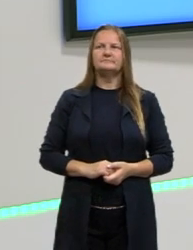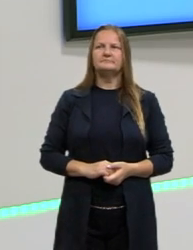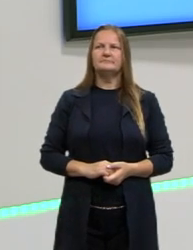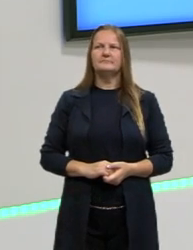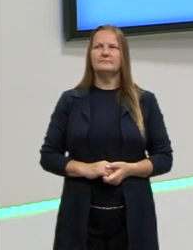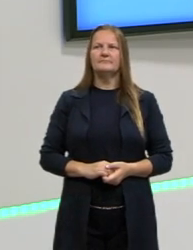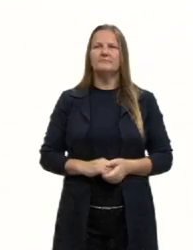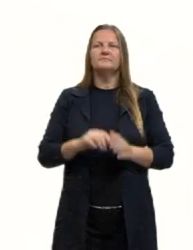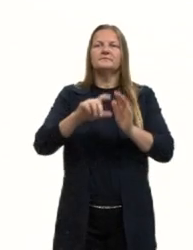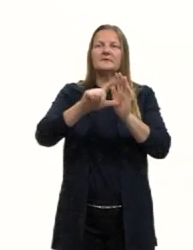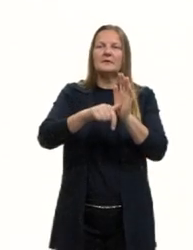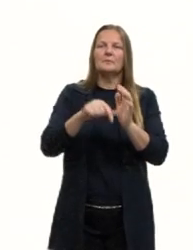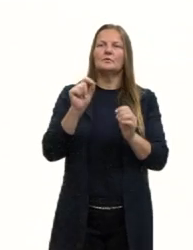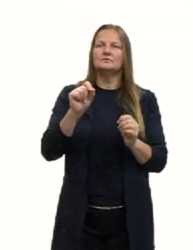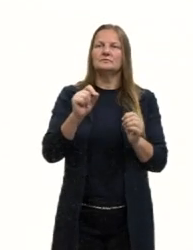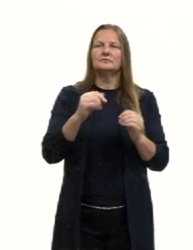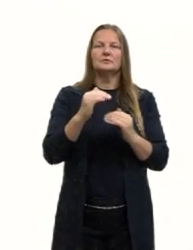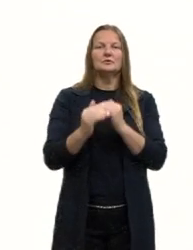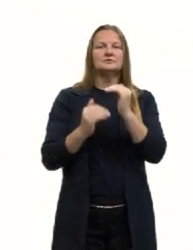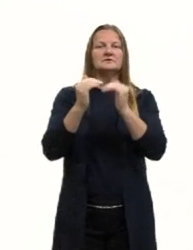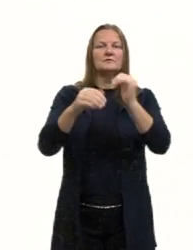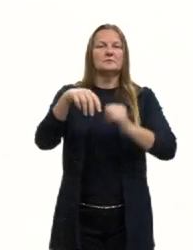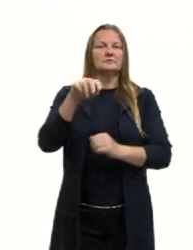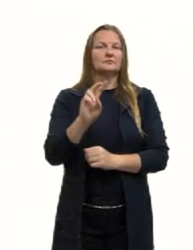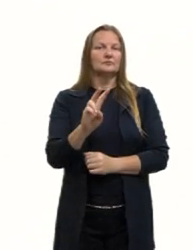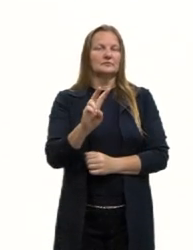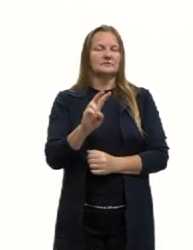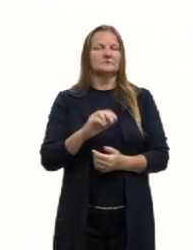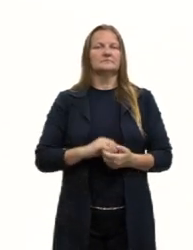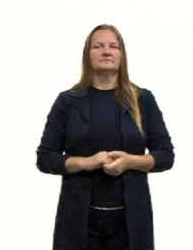Depois, a gente tem o desenvolvimento 2.